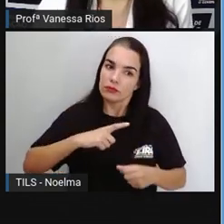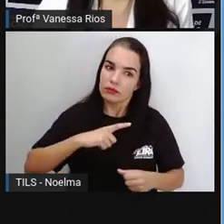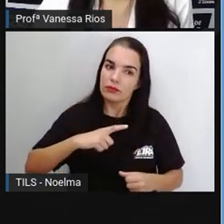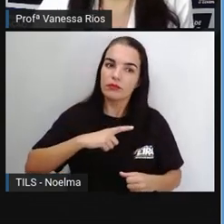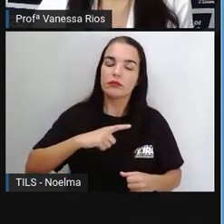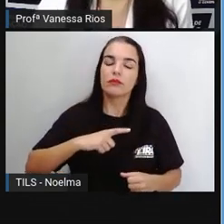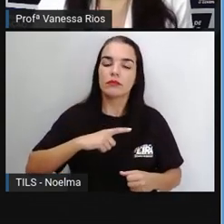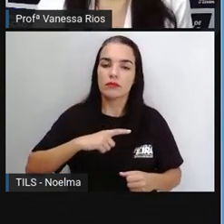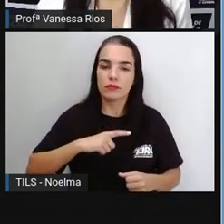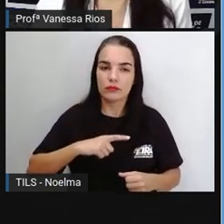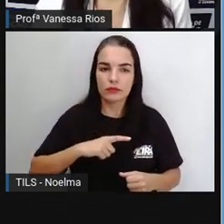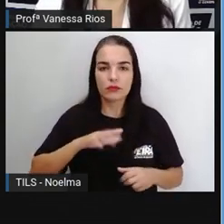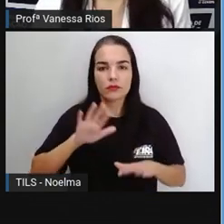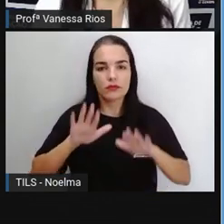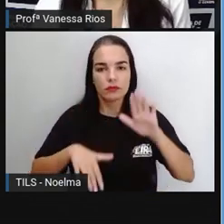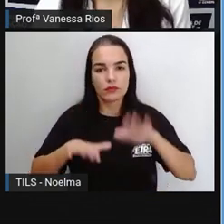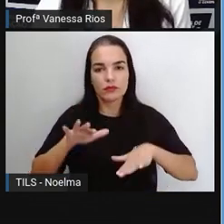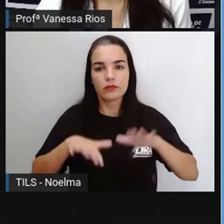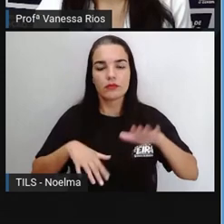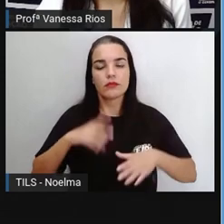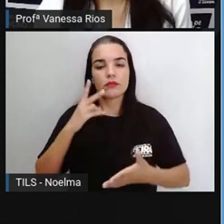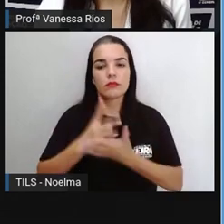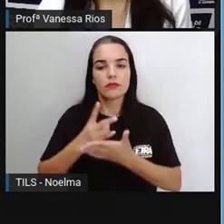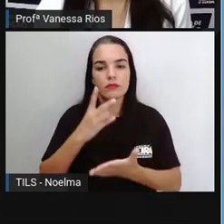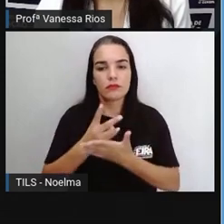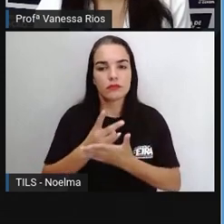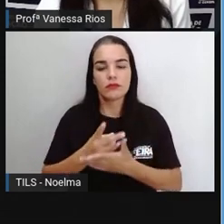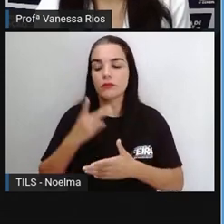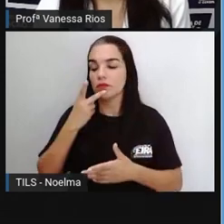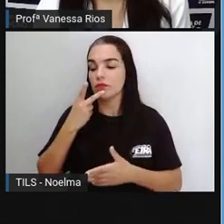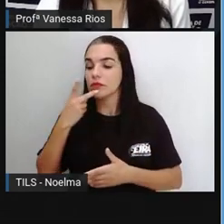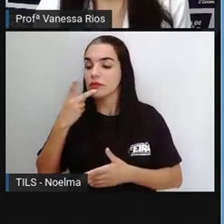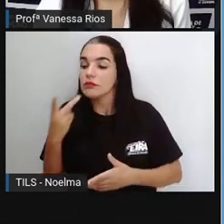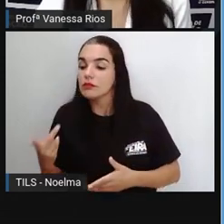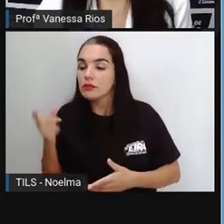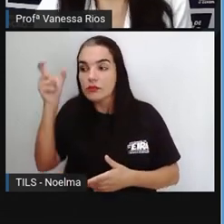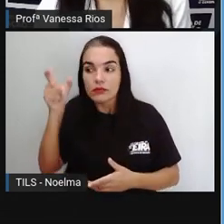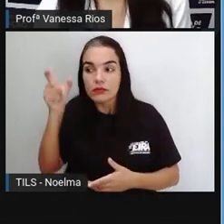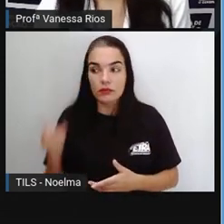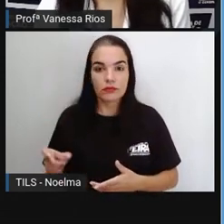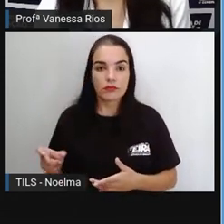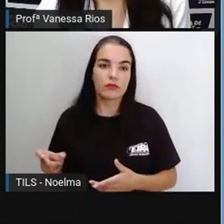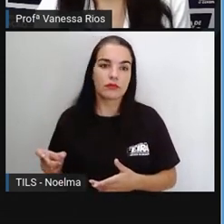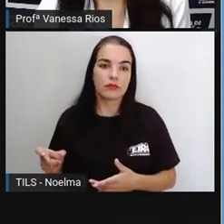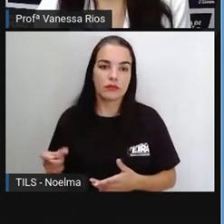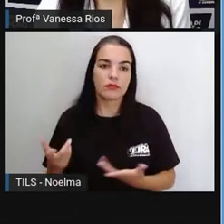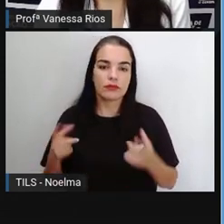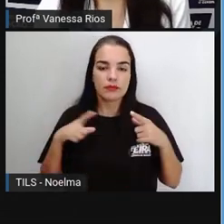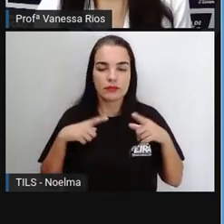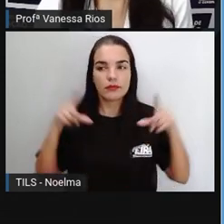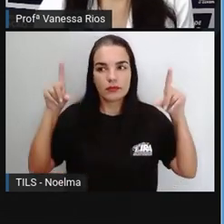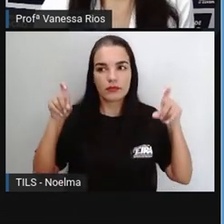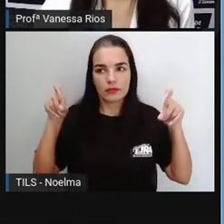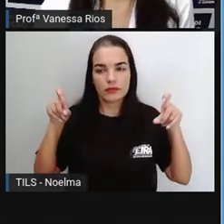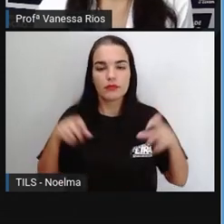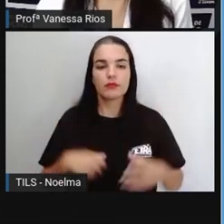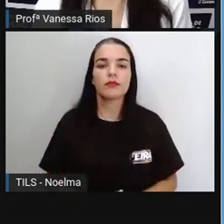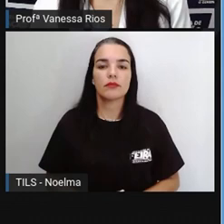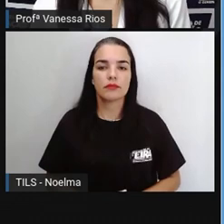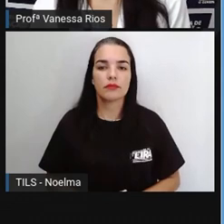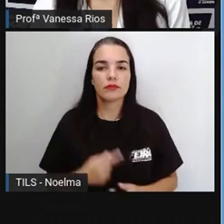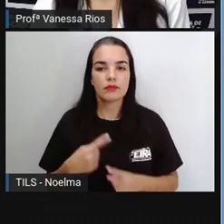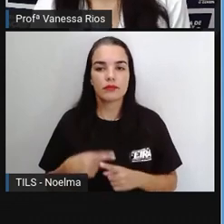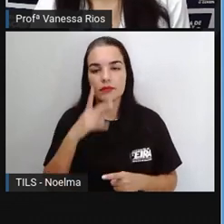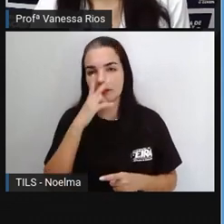normalmente essa frase que constitui a fala da pessoa ela aparece aí entre aspas para aparecer